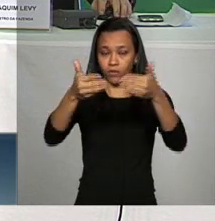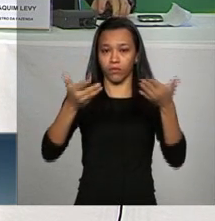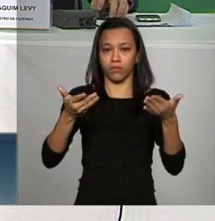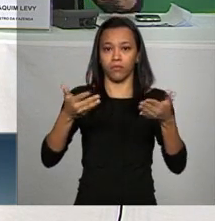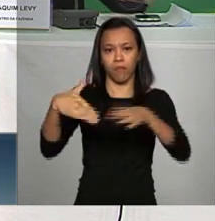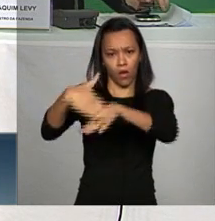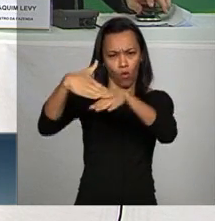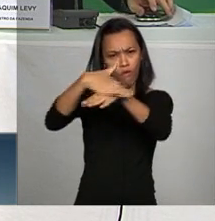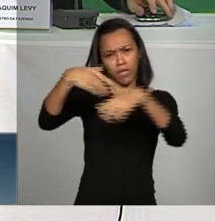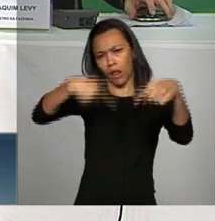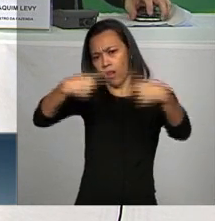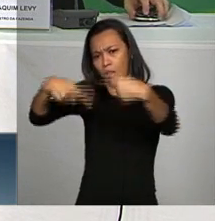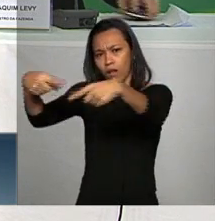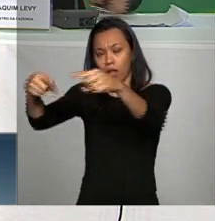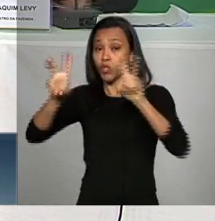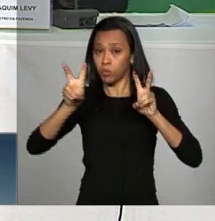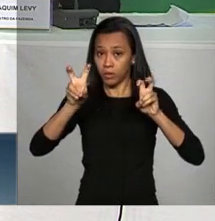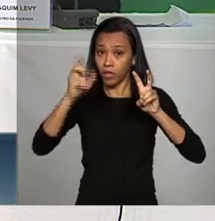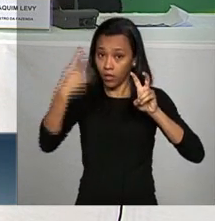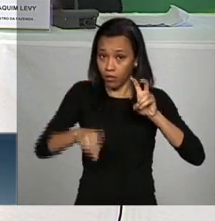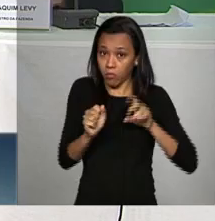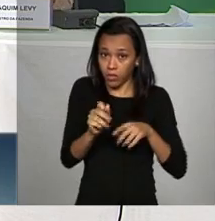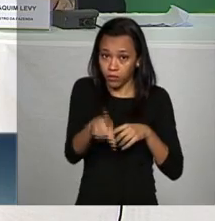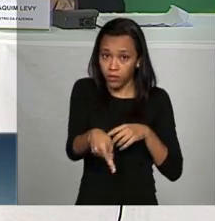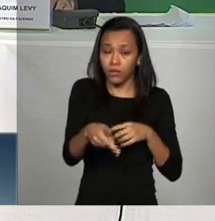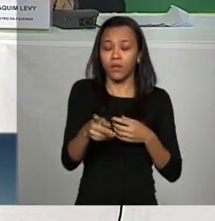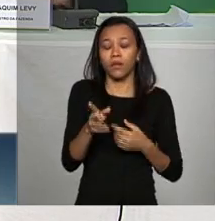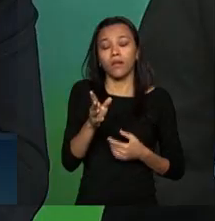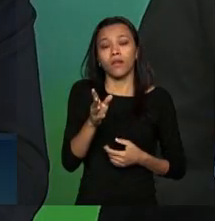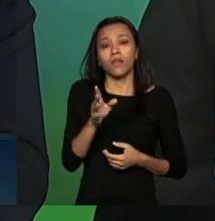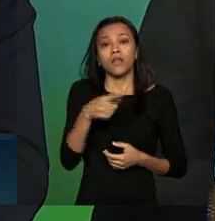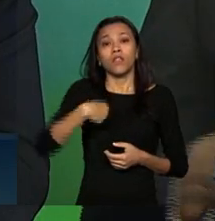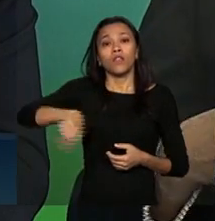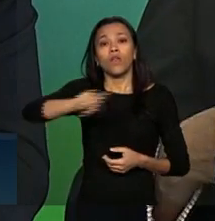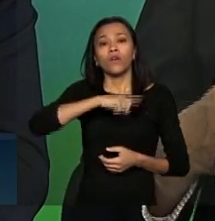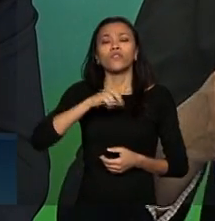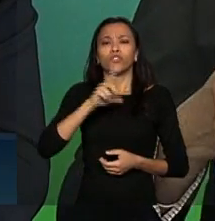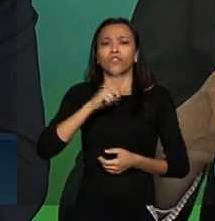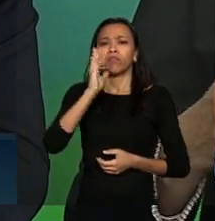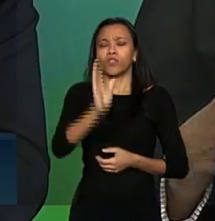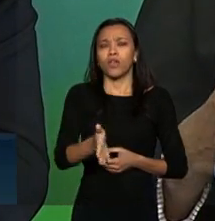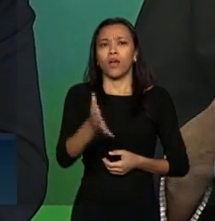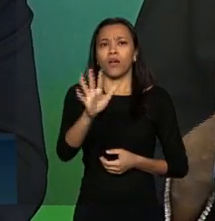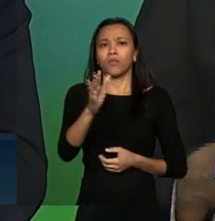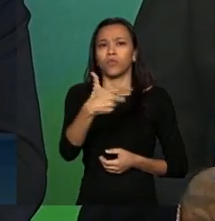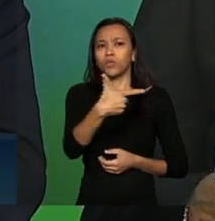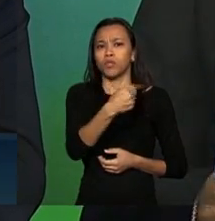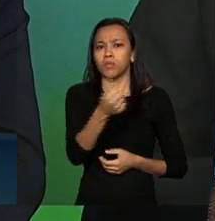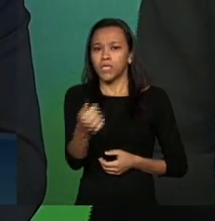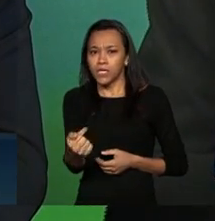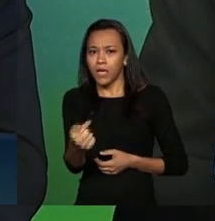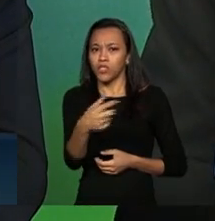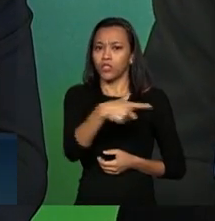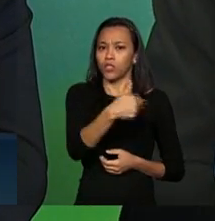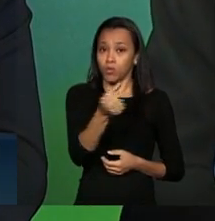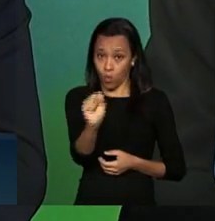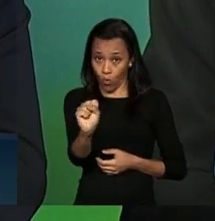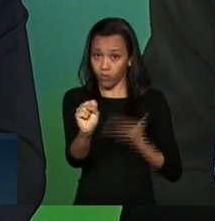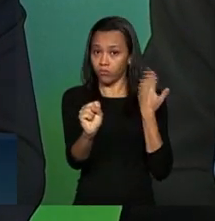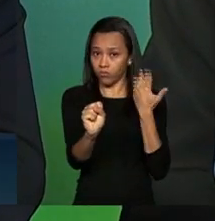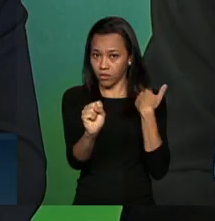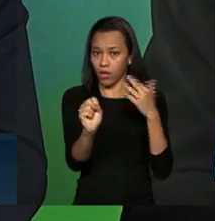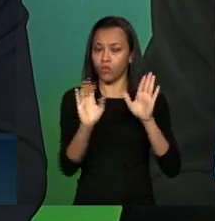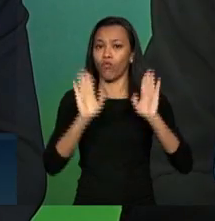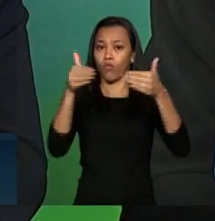é importantíssimo que a gente aprenda com o que já aconteceu nós tivemos um fórum que durou entre 2007 e 2008 que